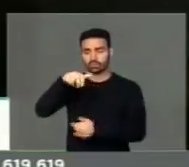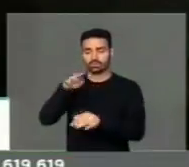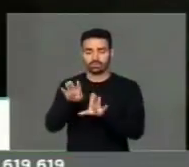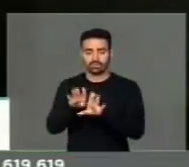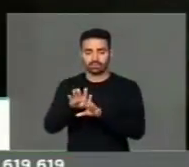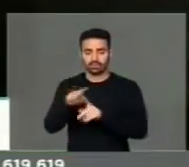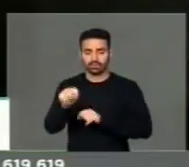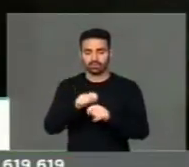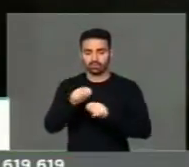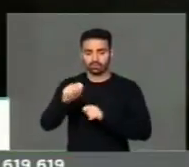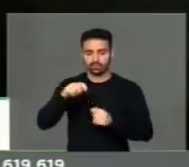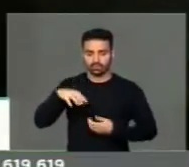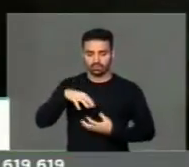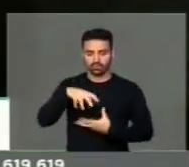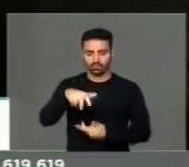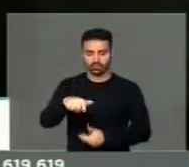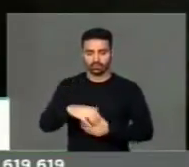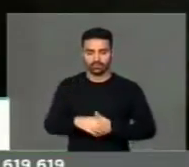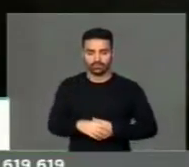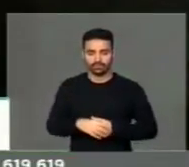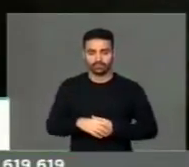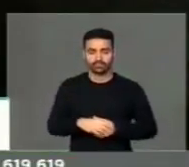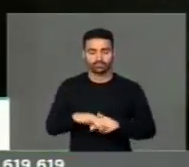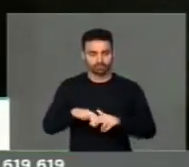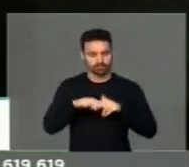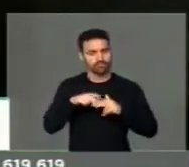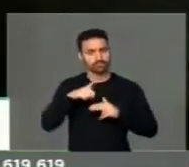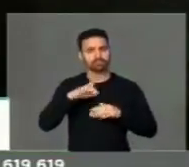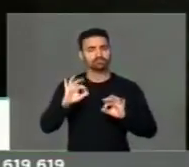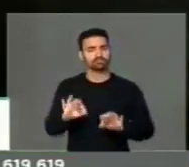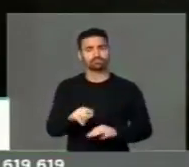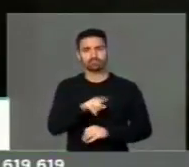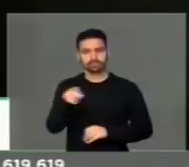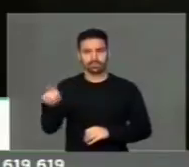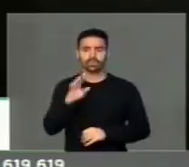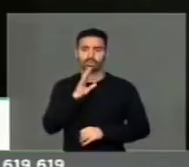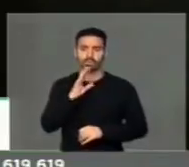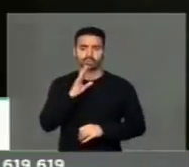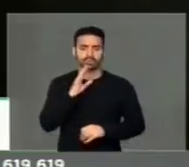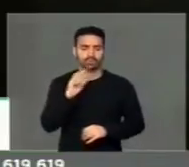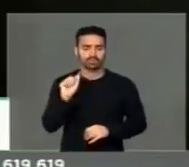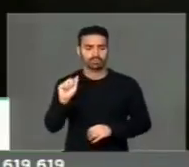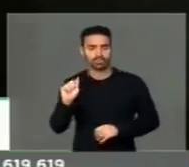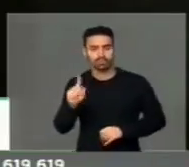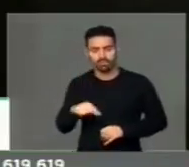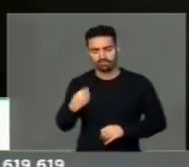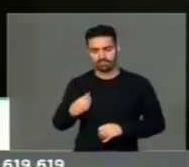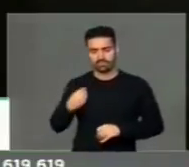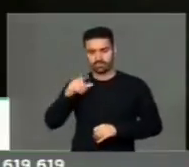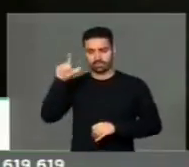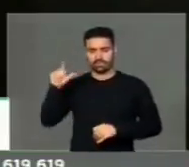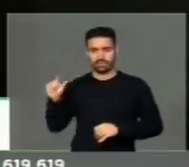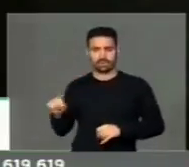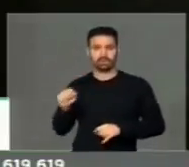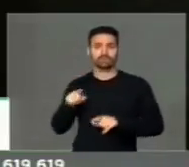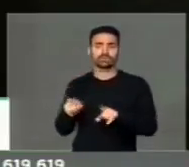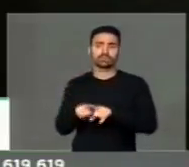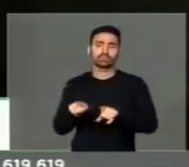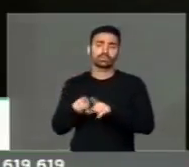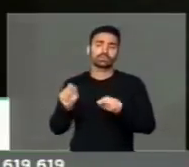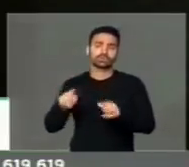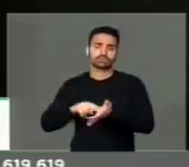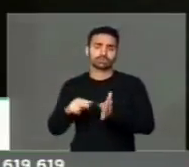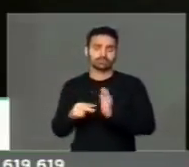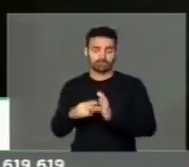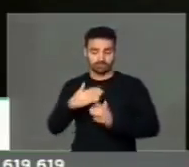economia mundial. Então eu tenho certeza de que todos vocês conhecem muito o que é a realidade da Itália, e que isso significa para mim e para os